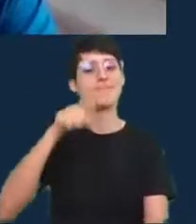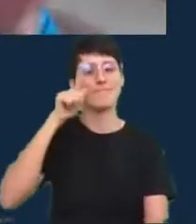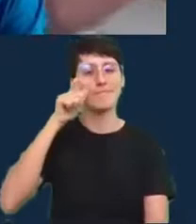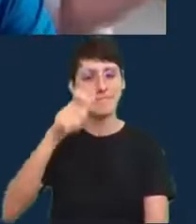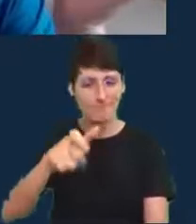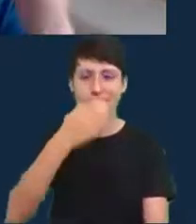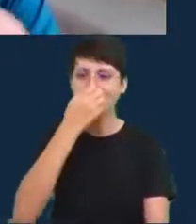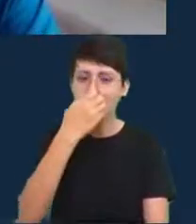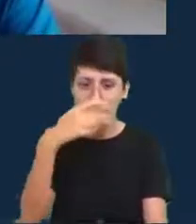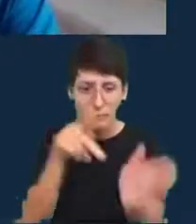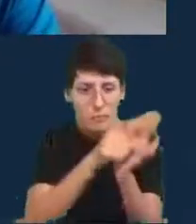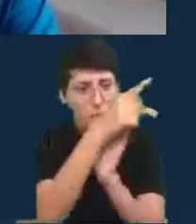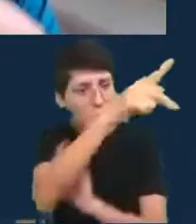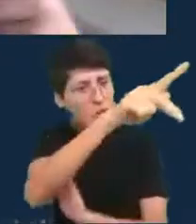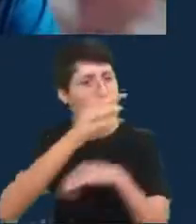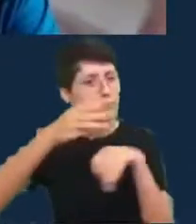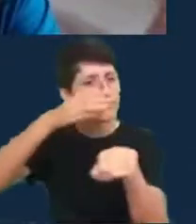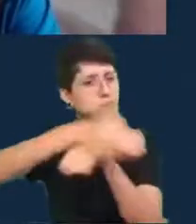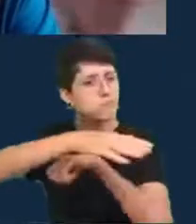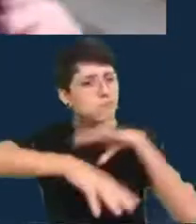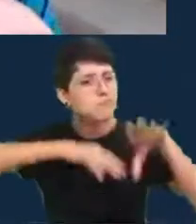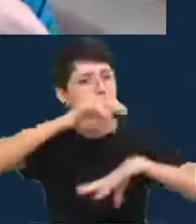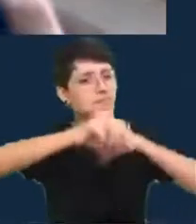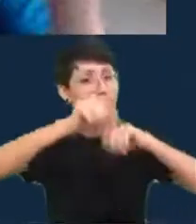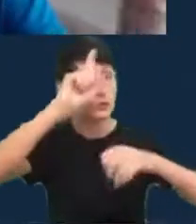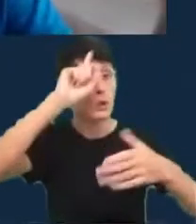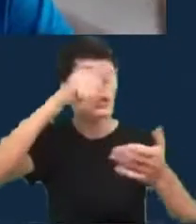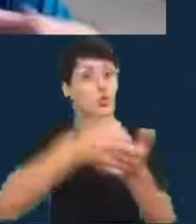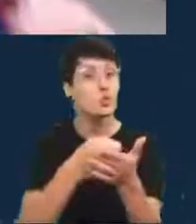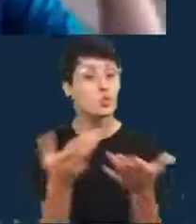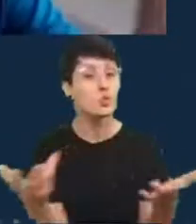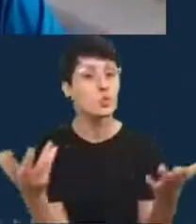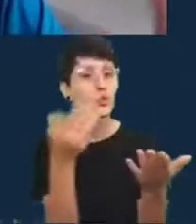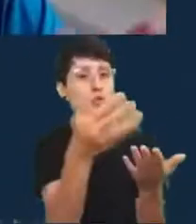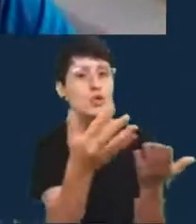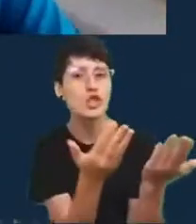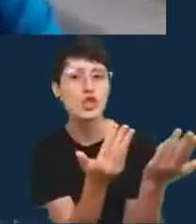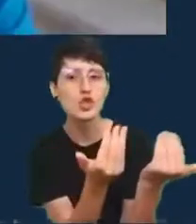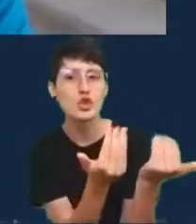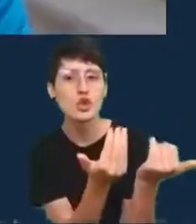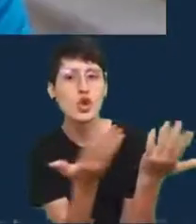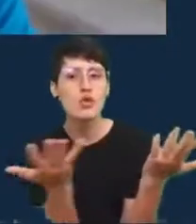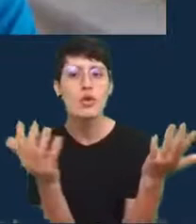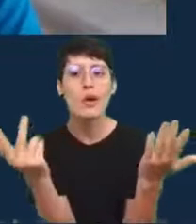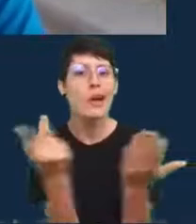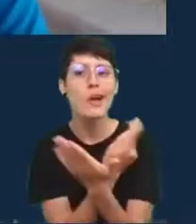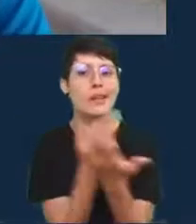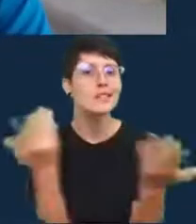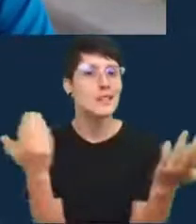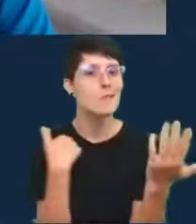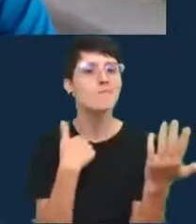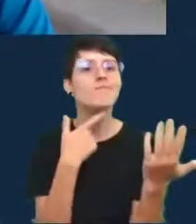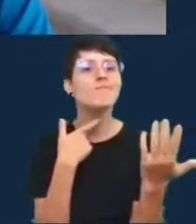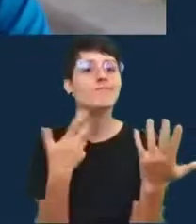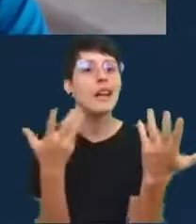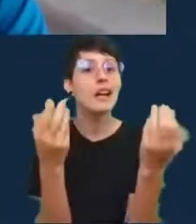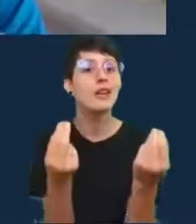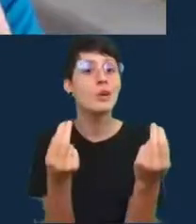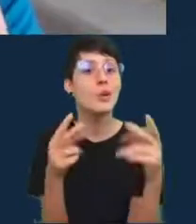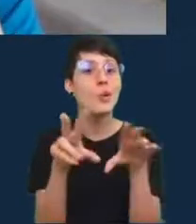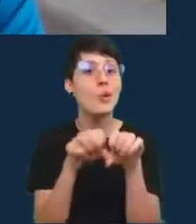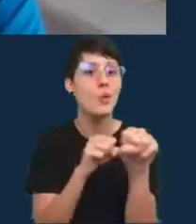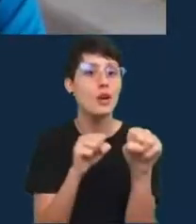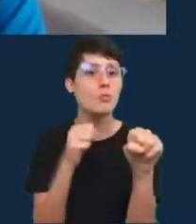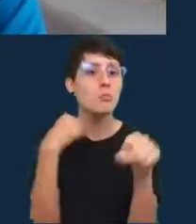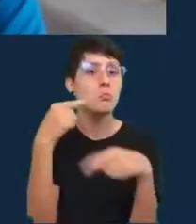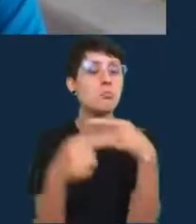entrar no jornalismo foi algo que você decidiu quando era jovem eu vou querer fazer essa formação e depois eu vou entrar